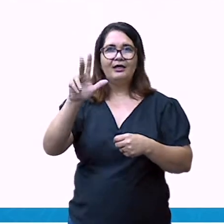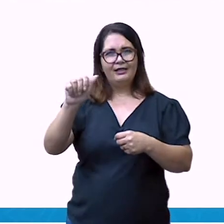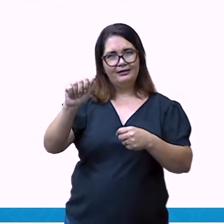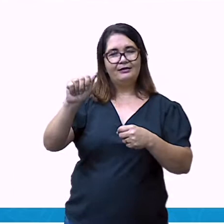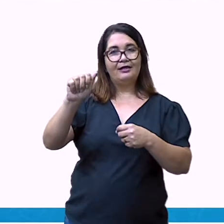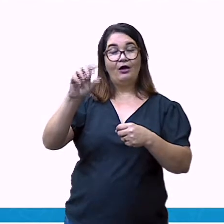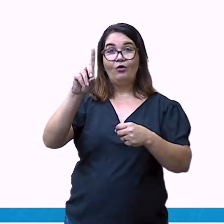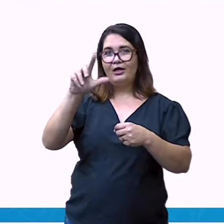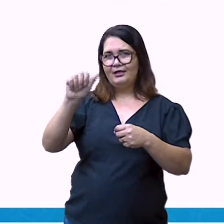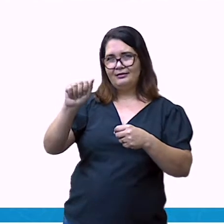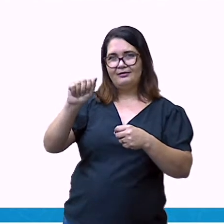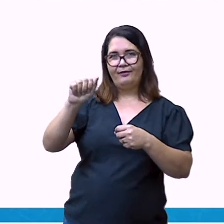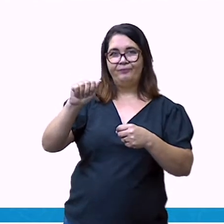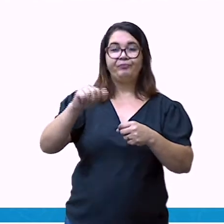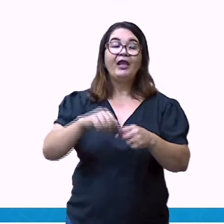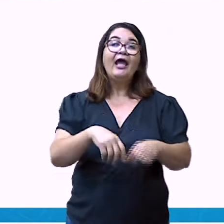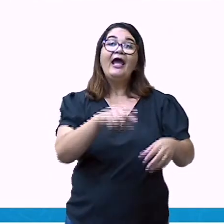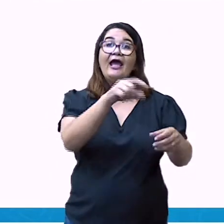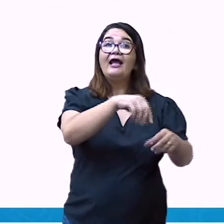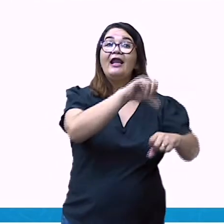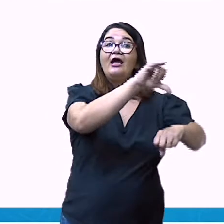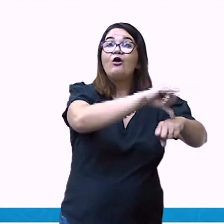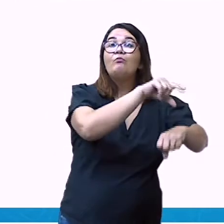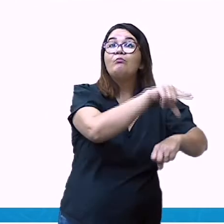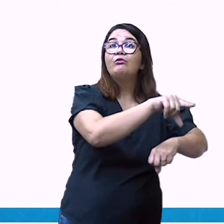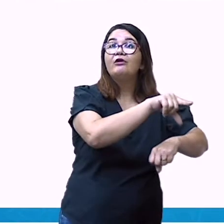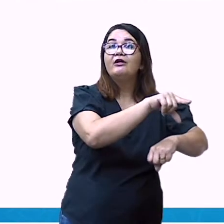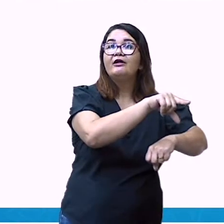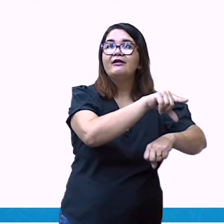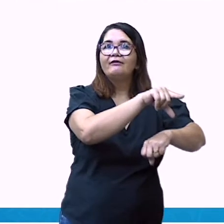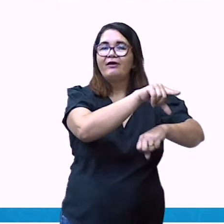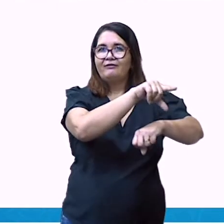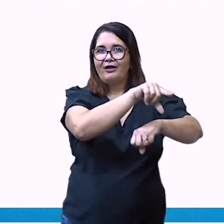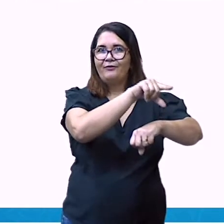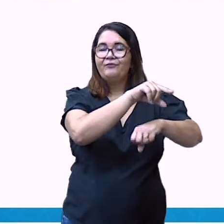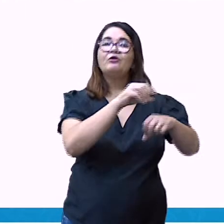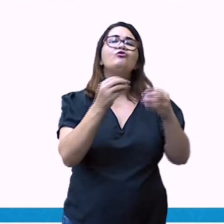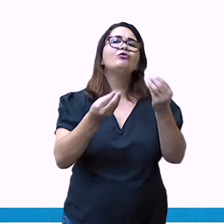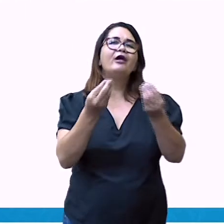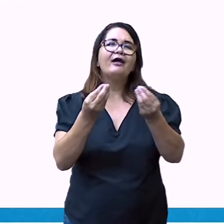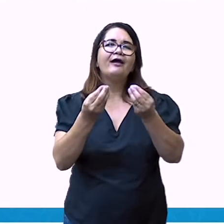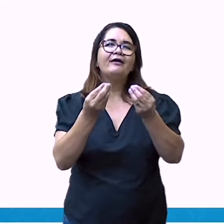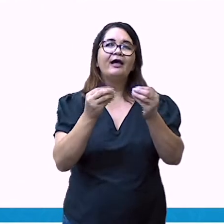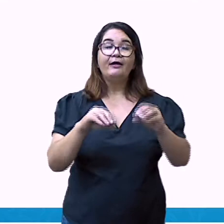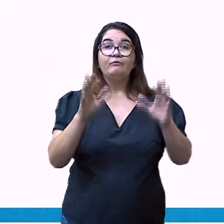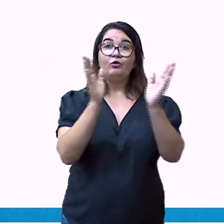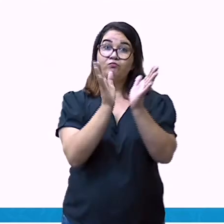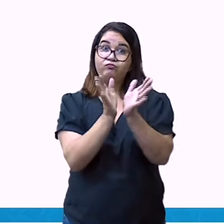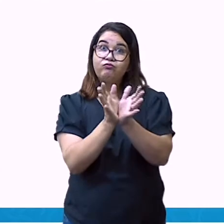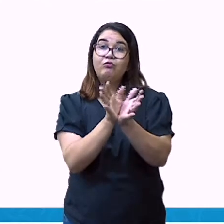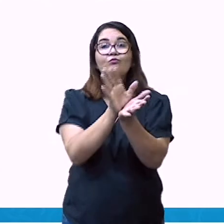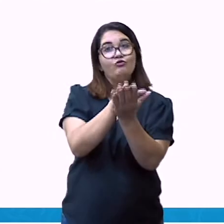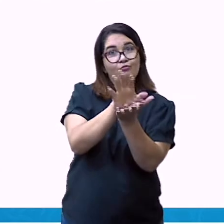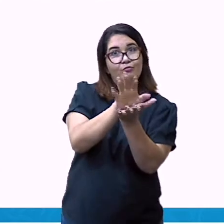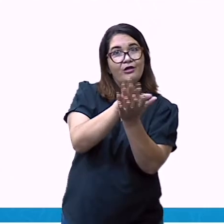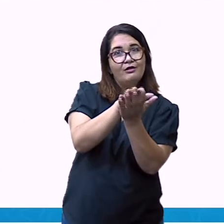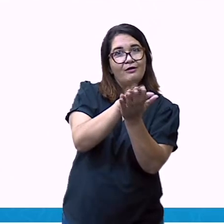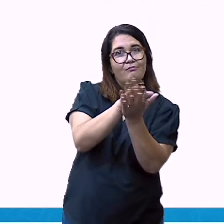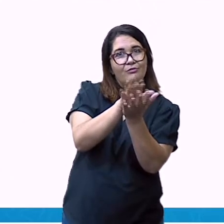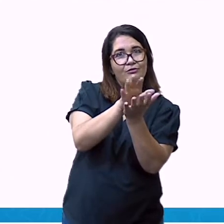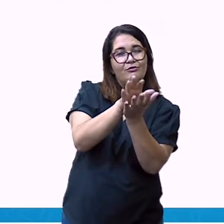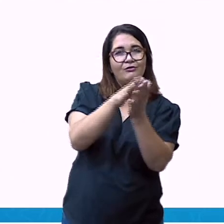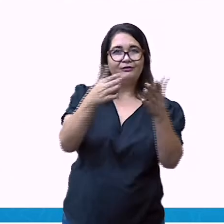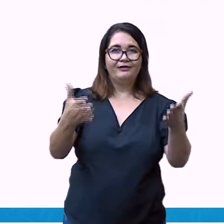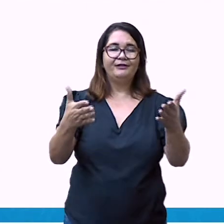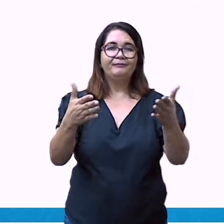à Vila em 1537 e foi a capital da capitania de Pernambuco até